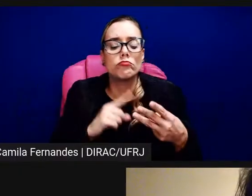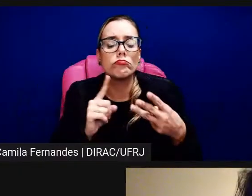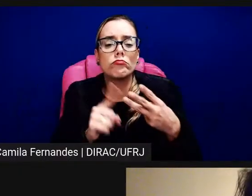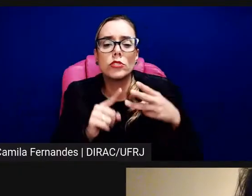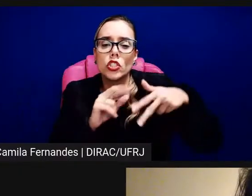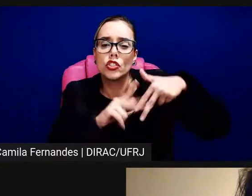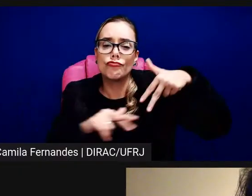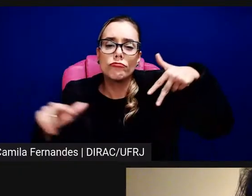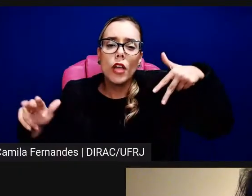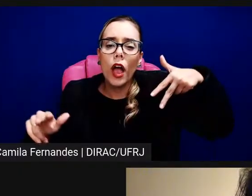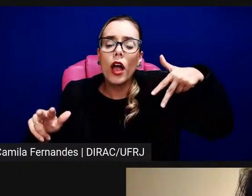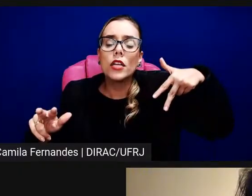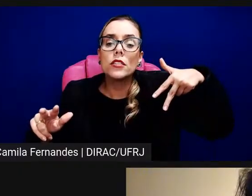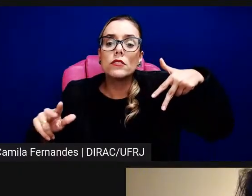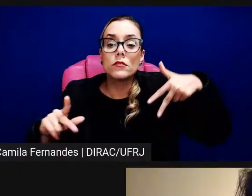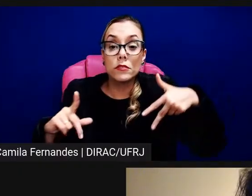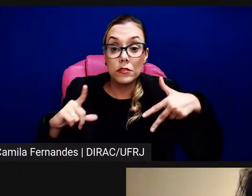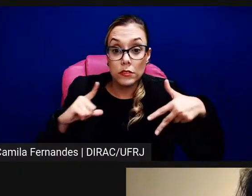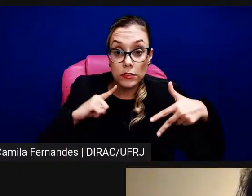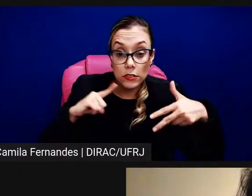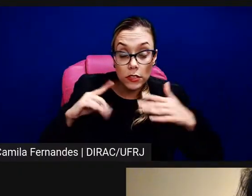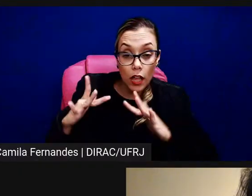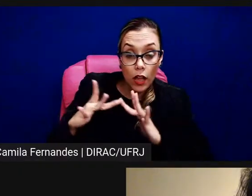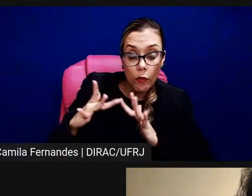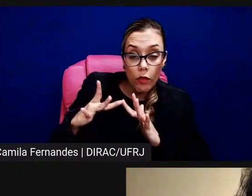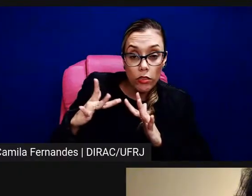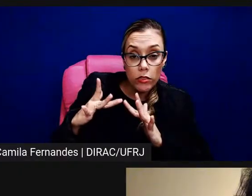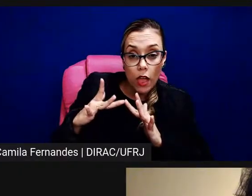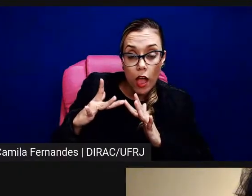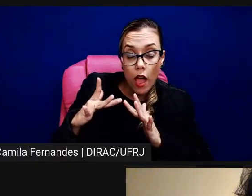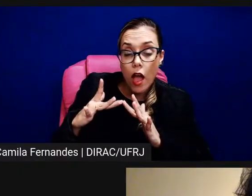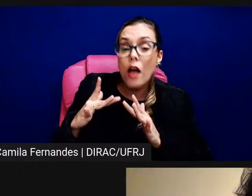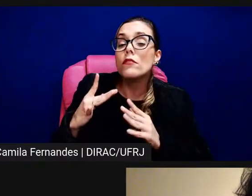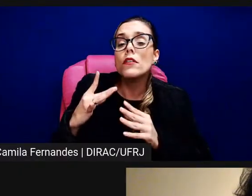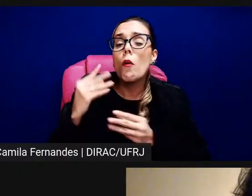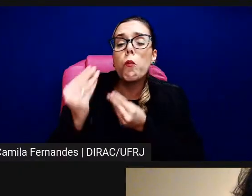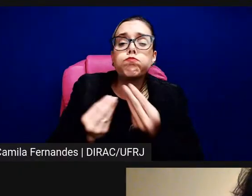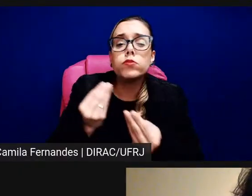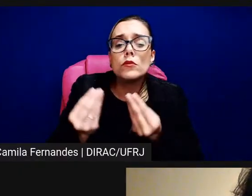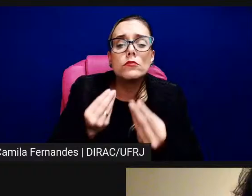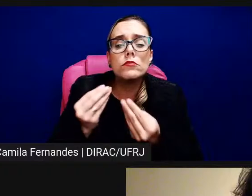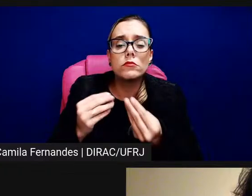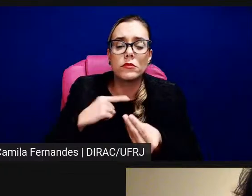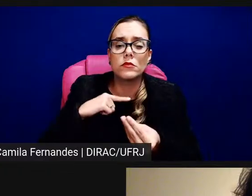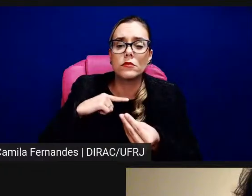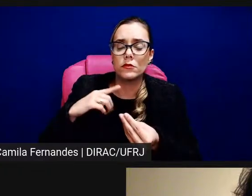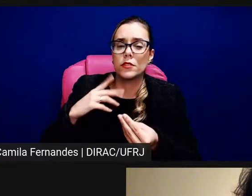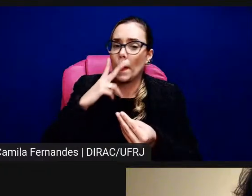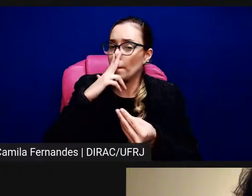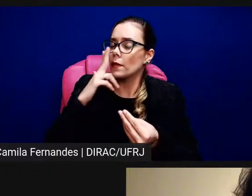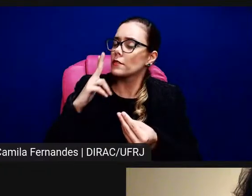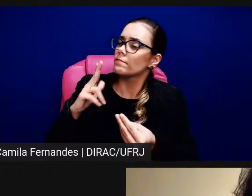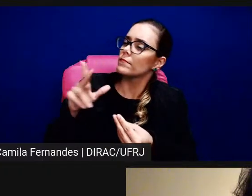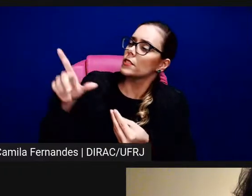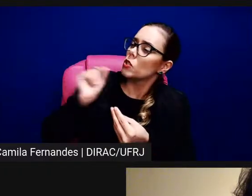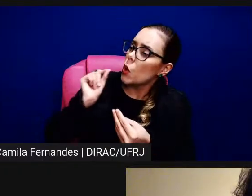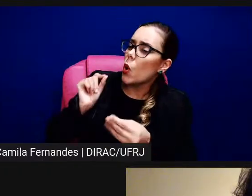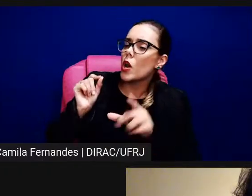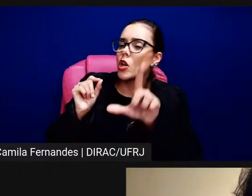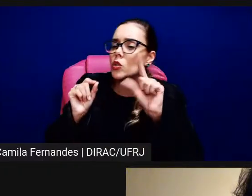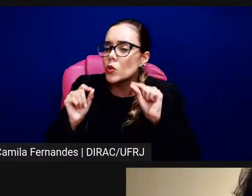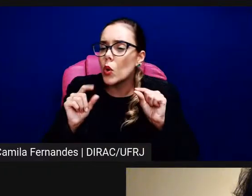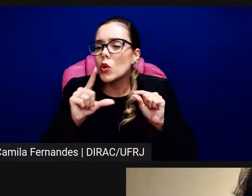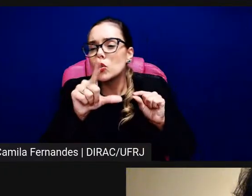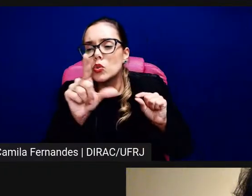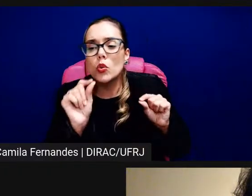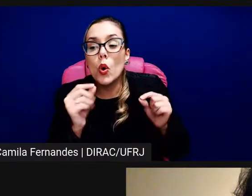vai entraram em contato com você e como você coletou, Filtrou todas essas perguntas e essas